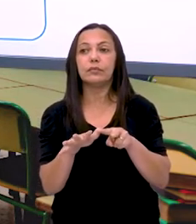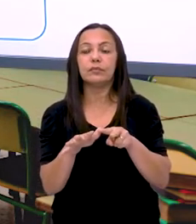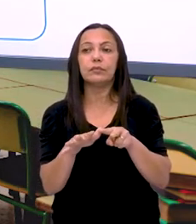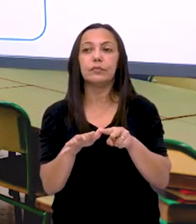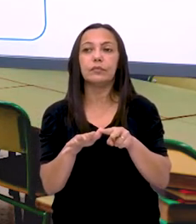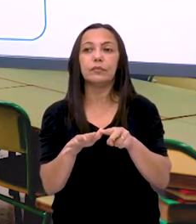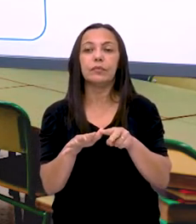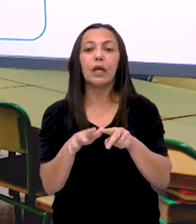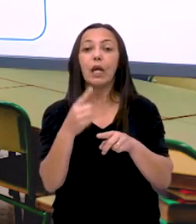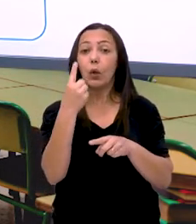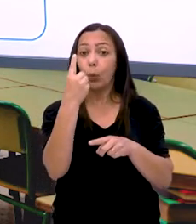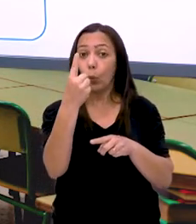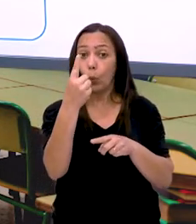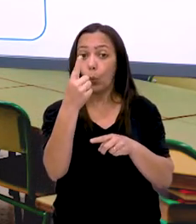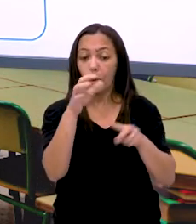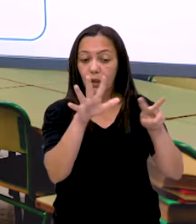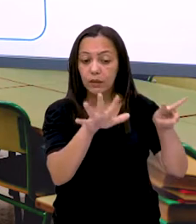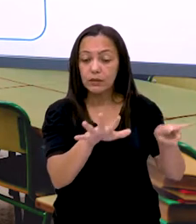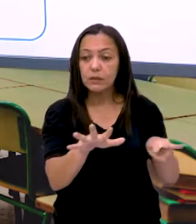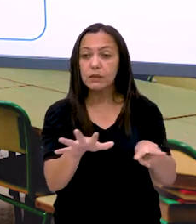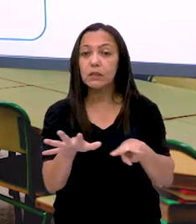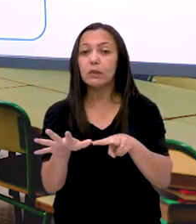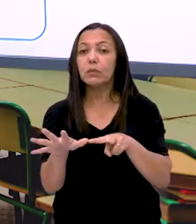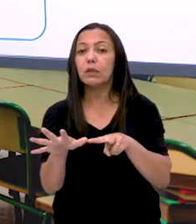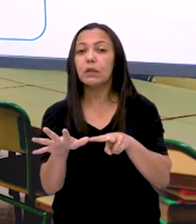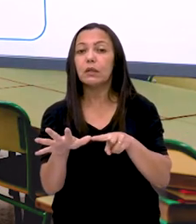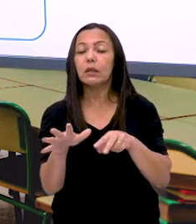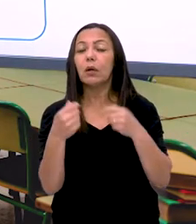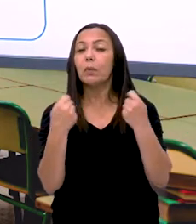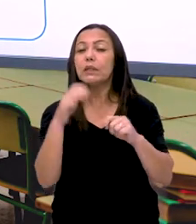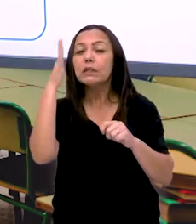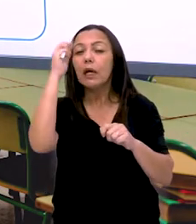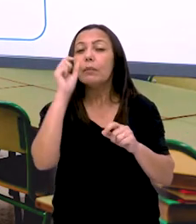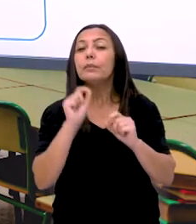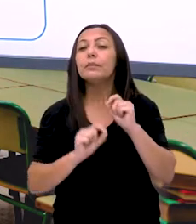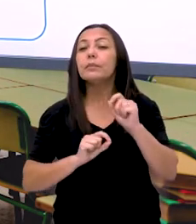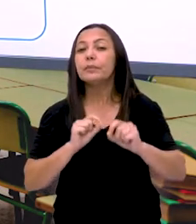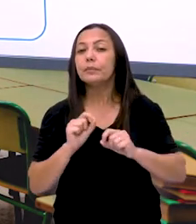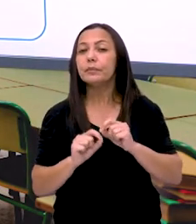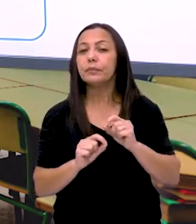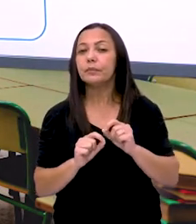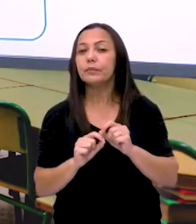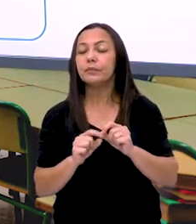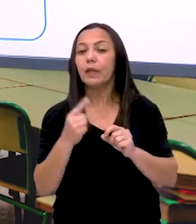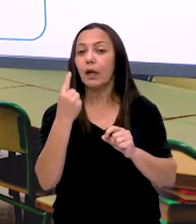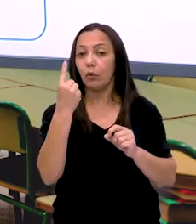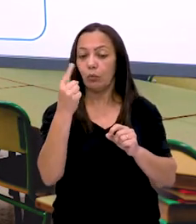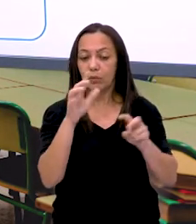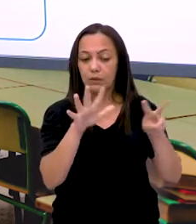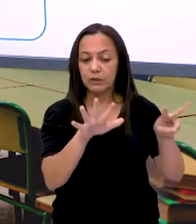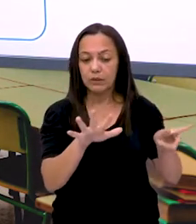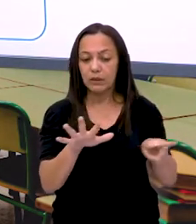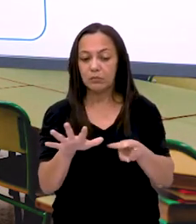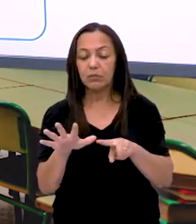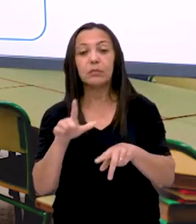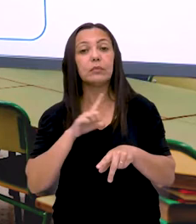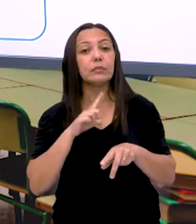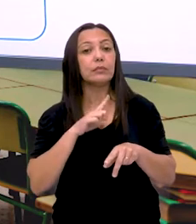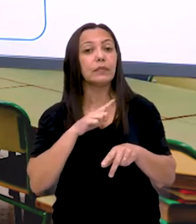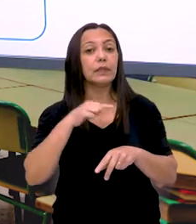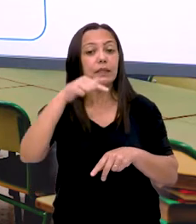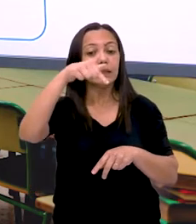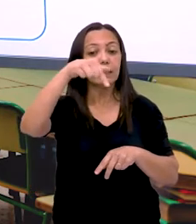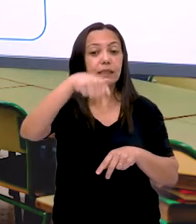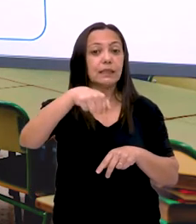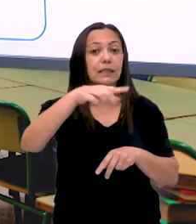atenção aqui. Em uma semana. O que é que eu tenho que saber para fazer esse cálculo? Que uma semana tem